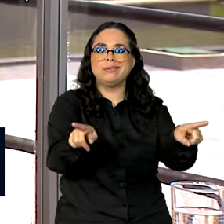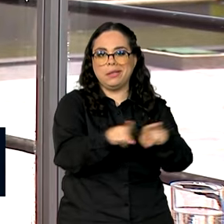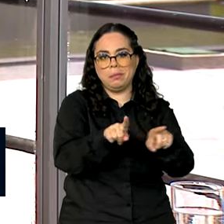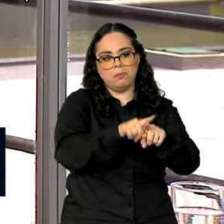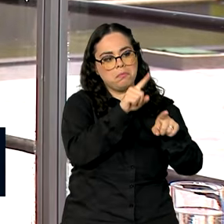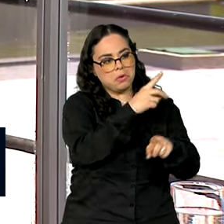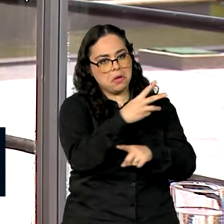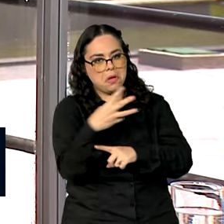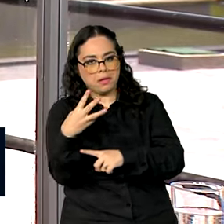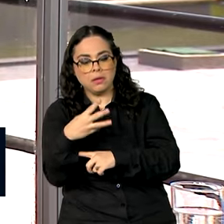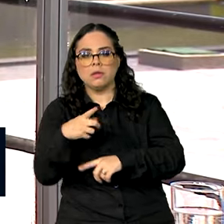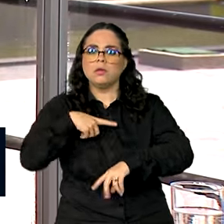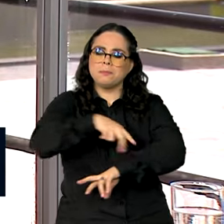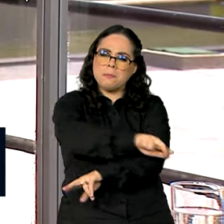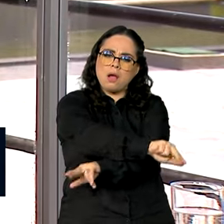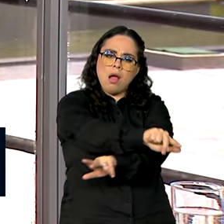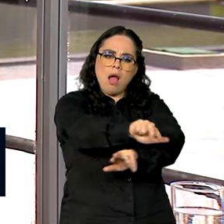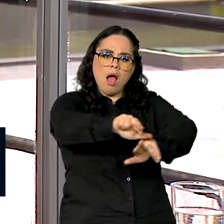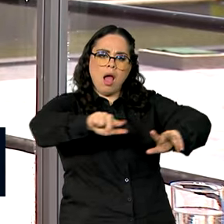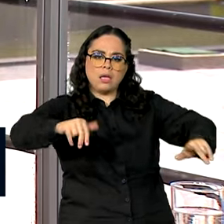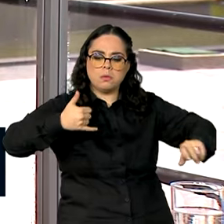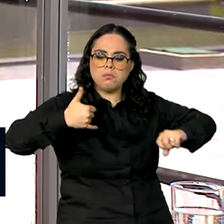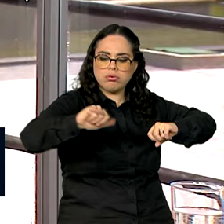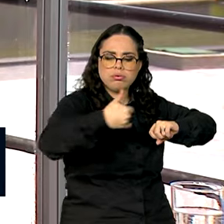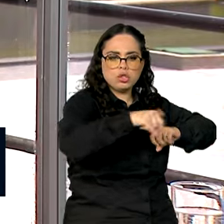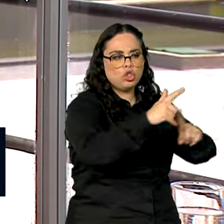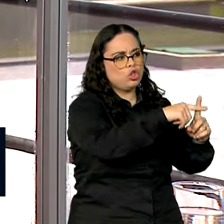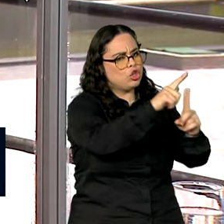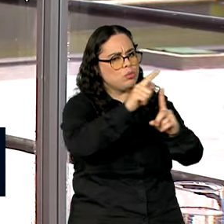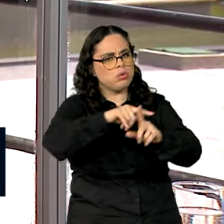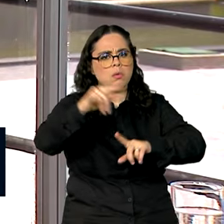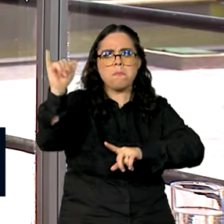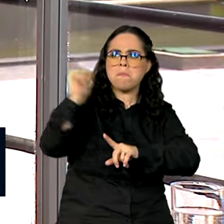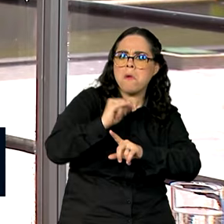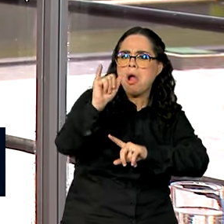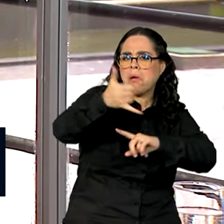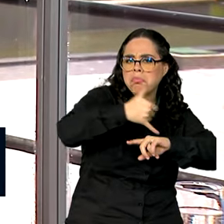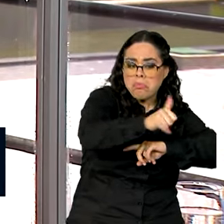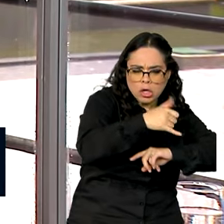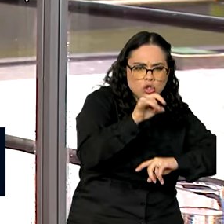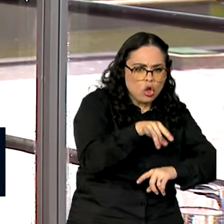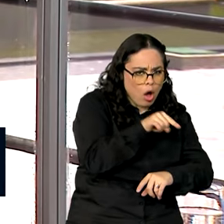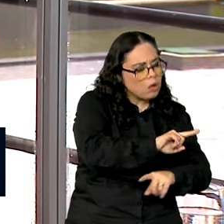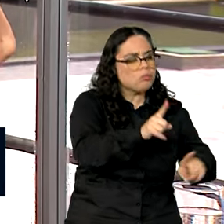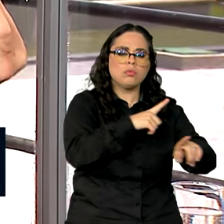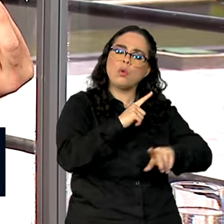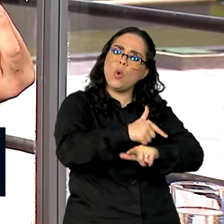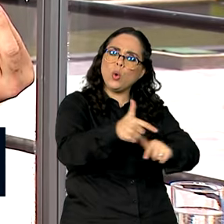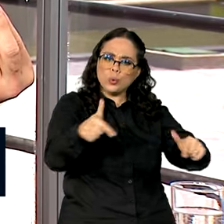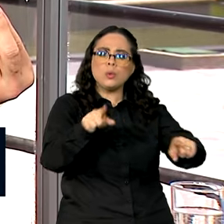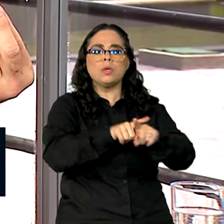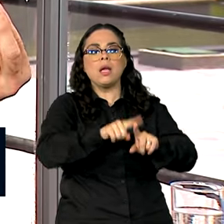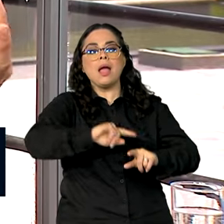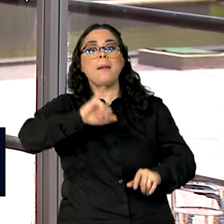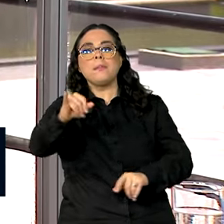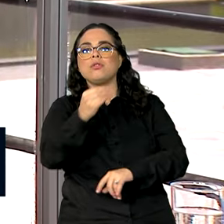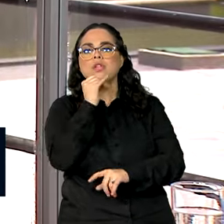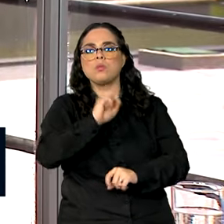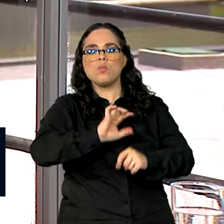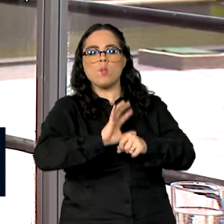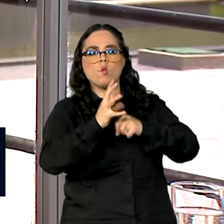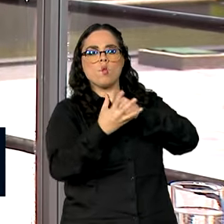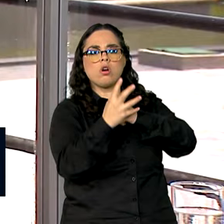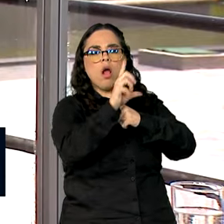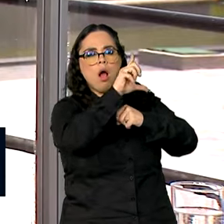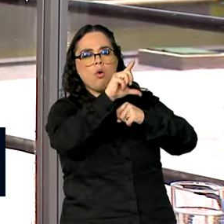tem uma diversidade, uma pluralidade energética muito grande que tem que ser aproveitada para descarbonizar a nossa matriz, para